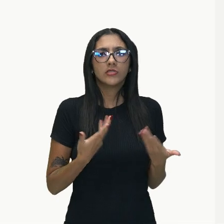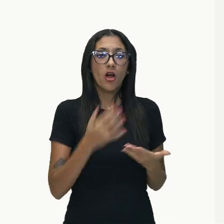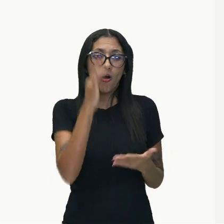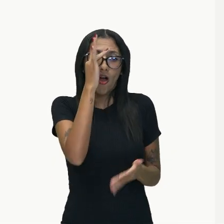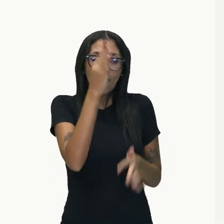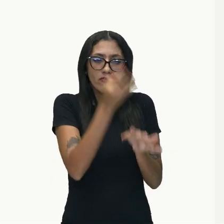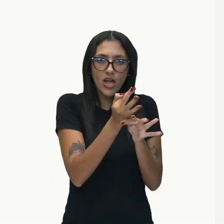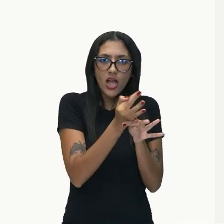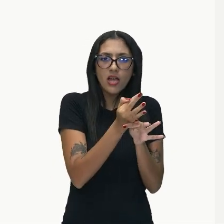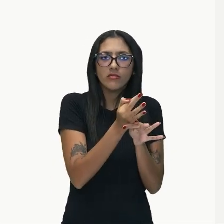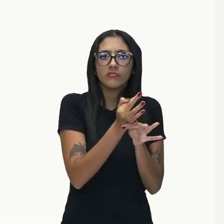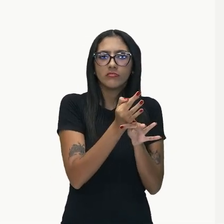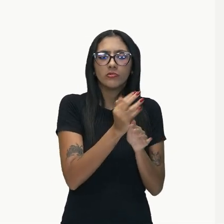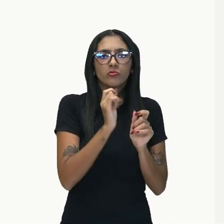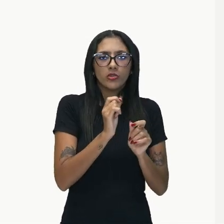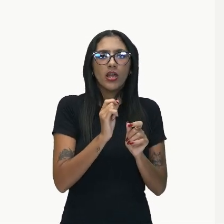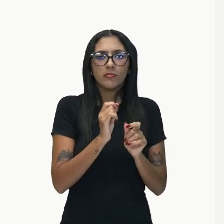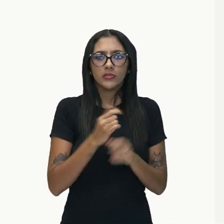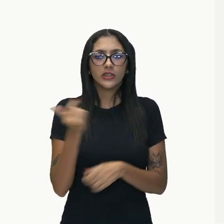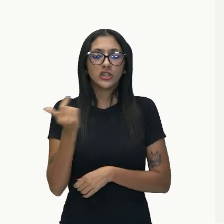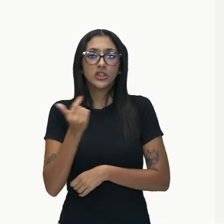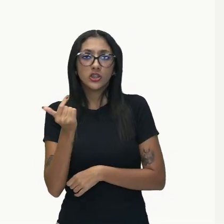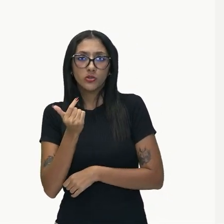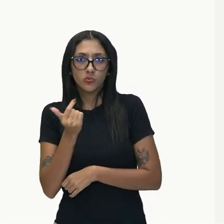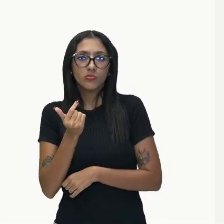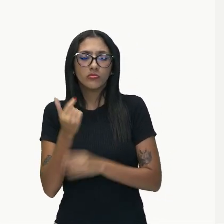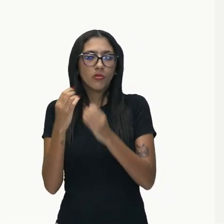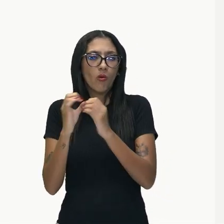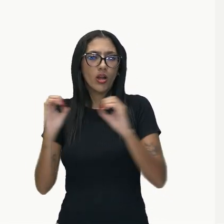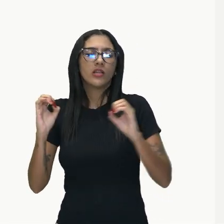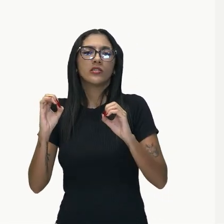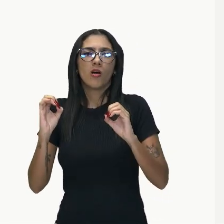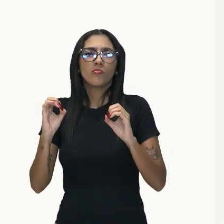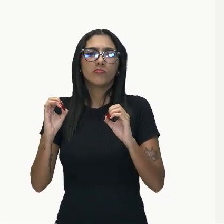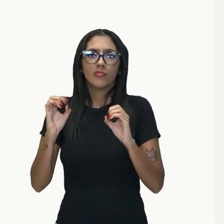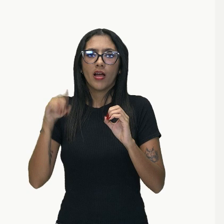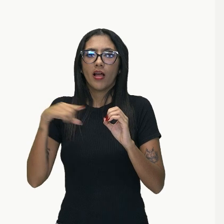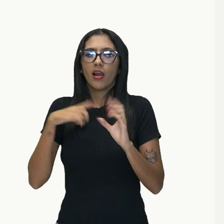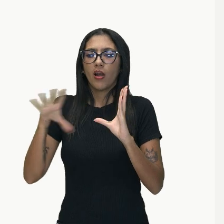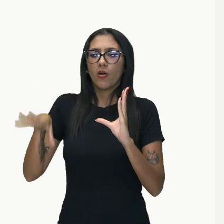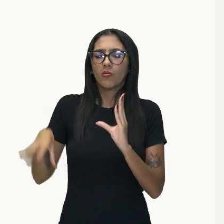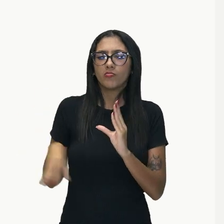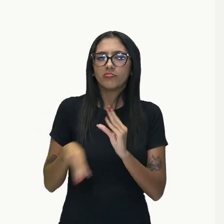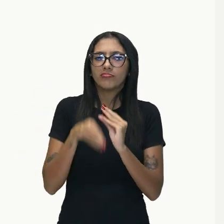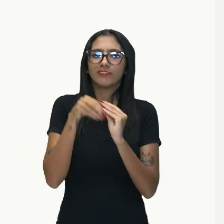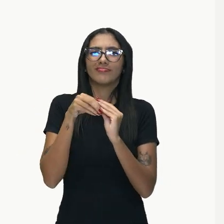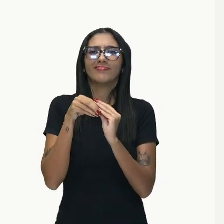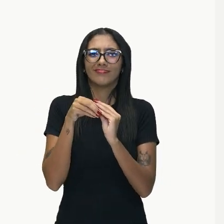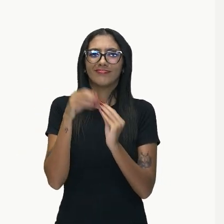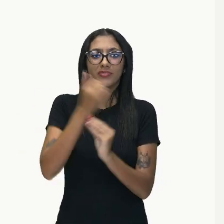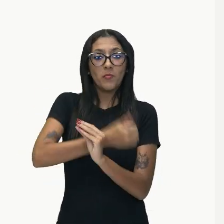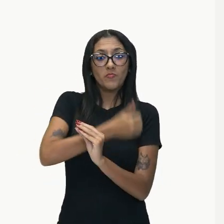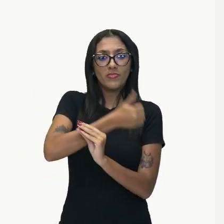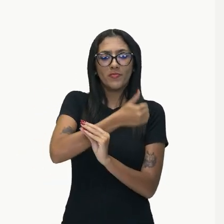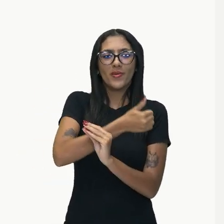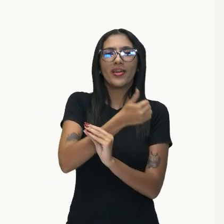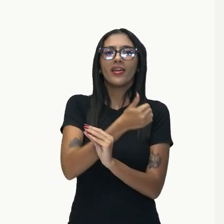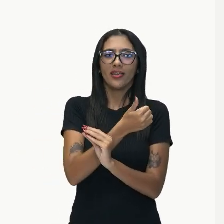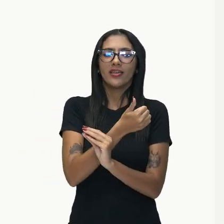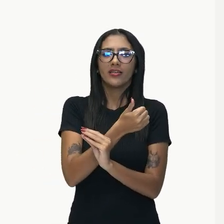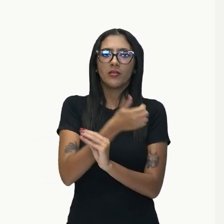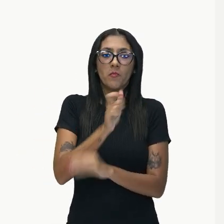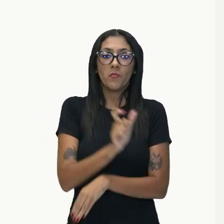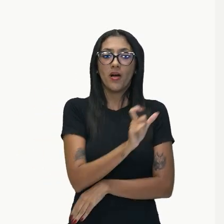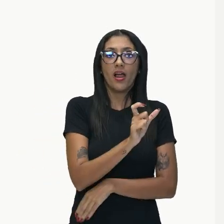que, a humanidade evoluirá. Esta segunda oração está completando a informação dessa palavra aqui, da